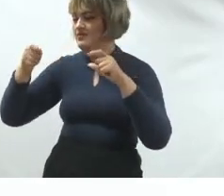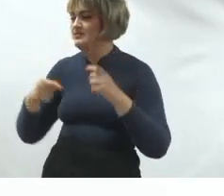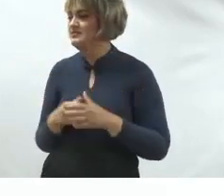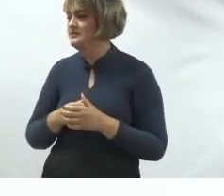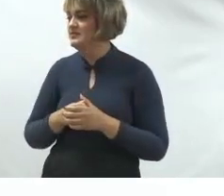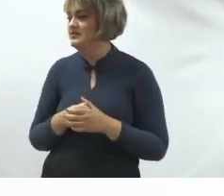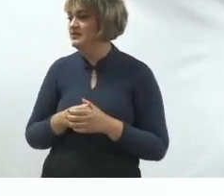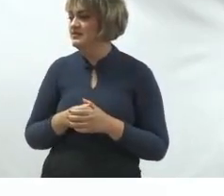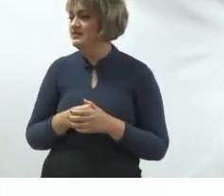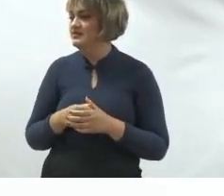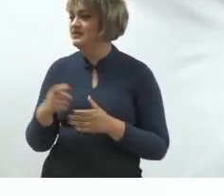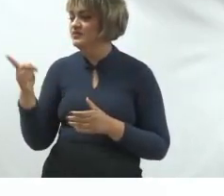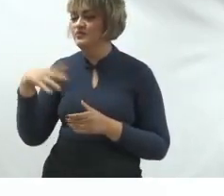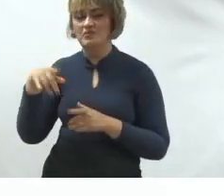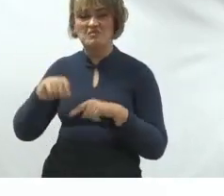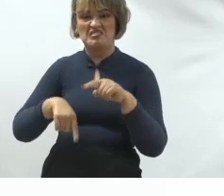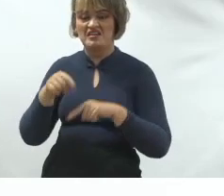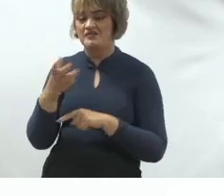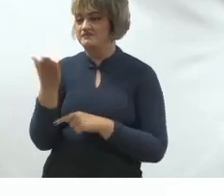Dois esquadros, ó.